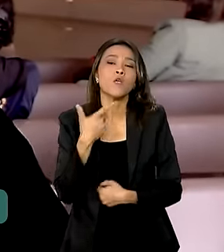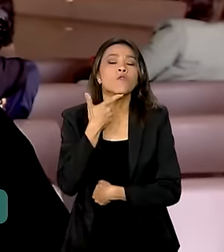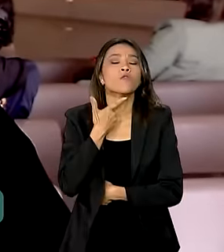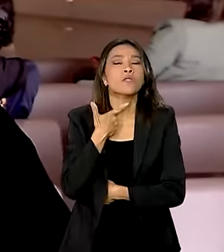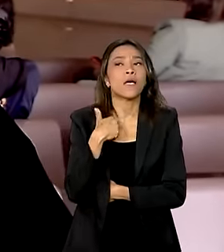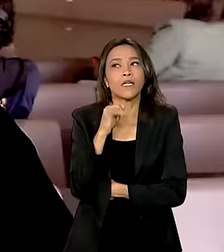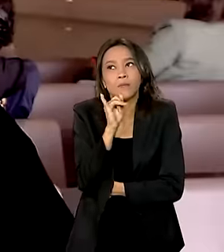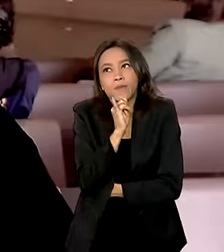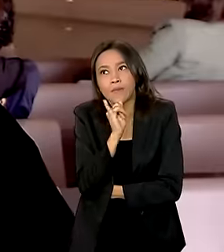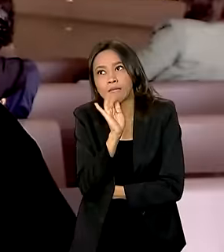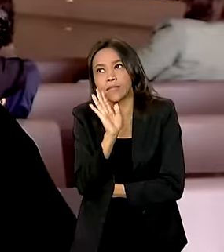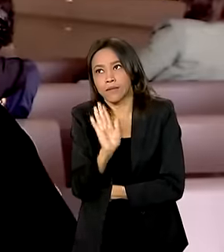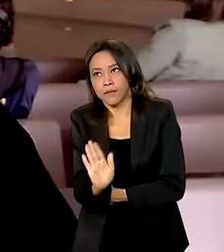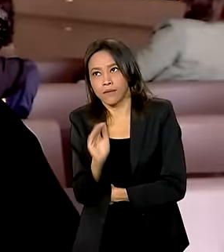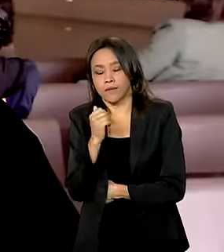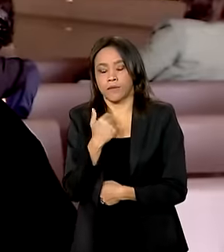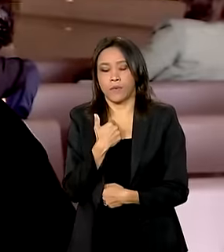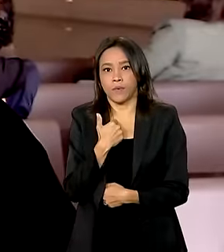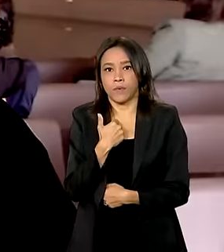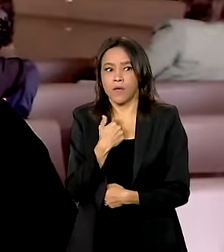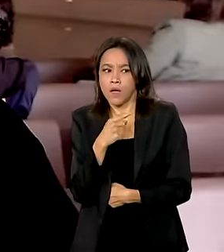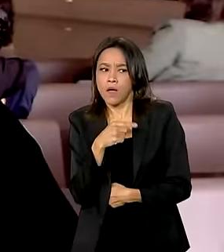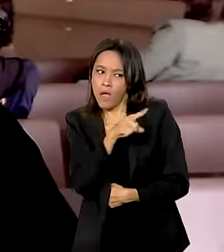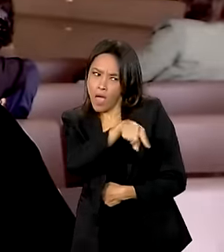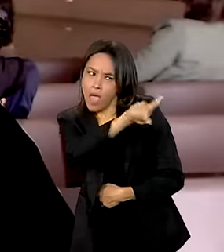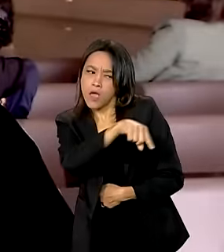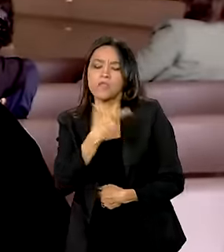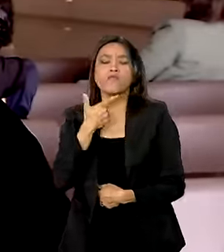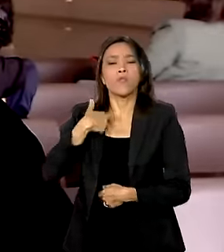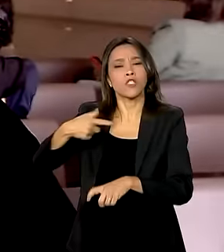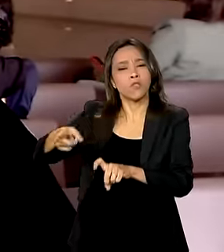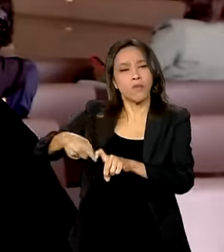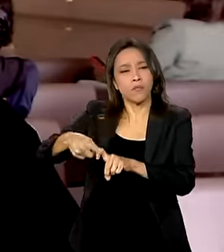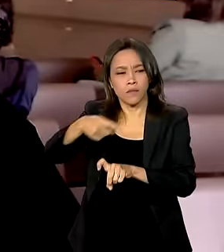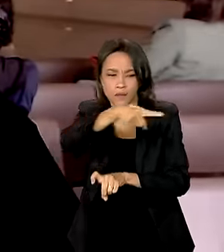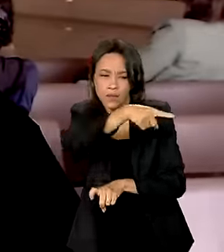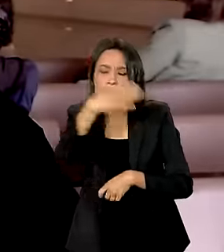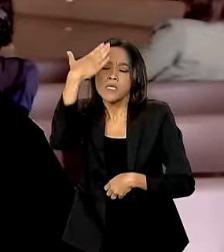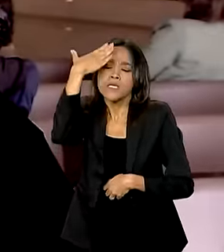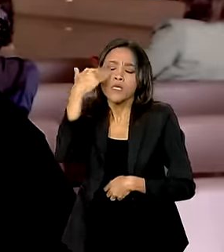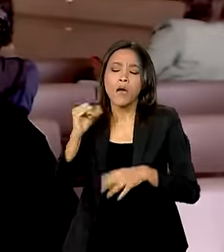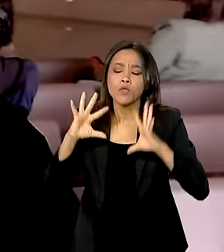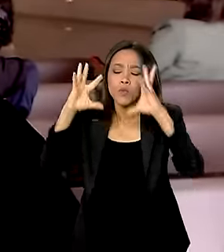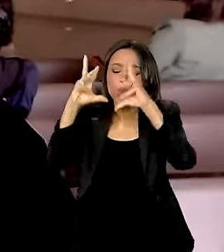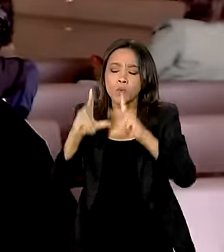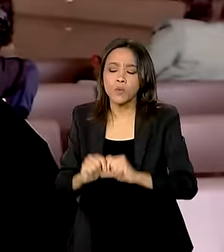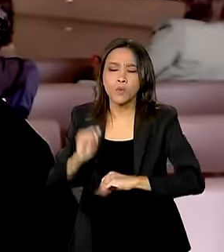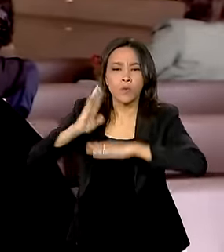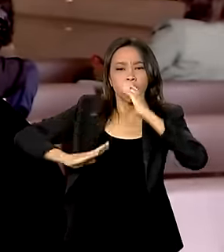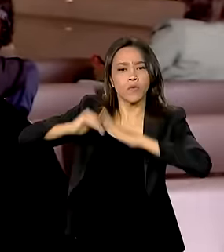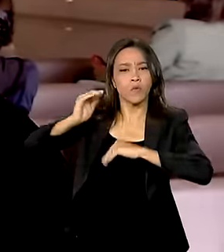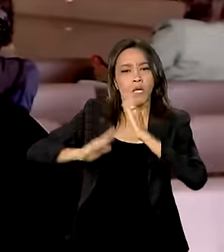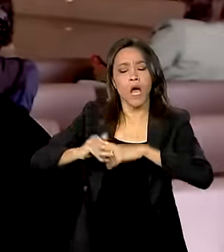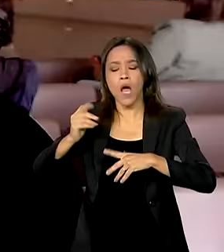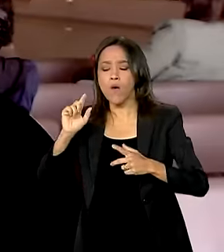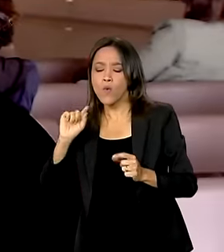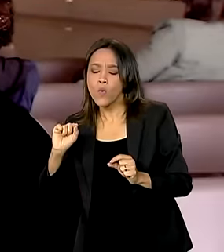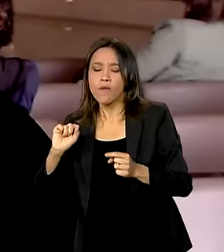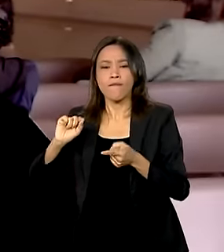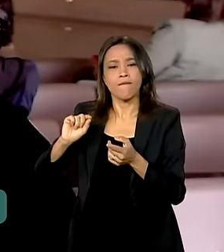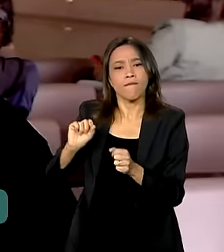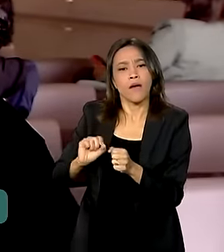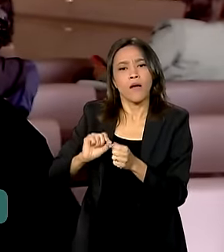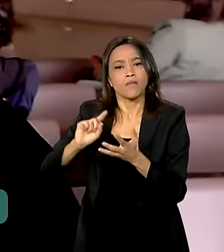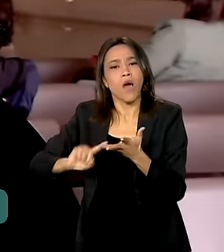igual digamos que eu tenho vontade, um deles tem desejo de fazer medicina, se eles sabem tudo sobre a profissão, um direcionamento sobre a profissão,